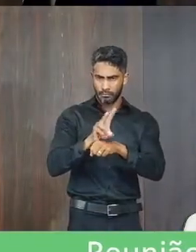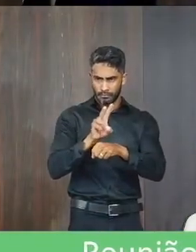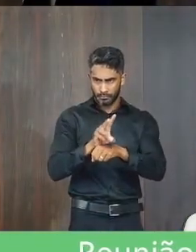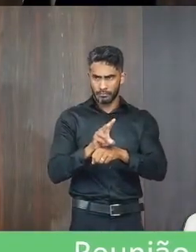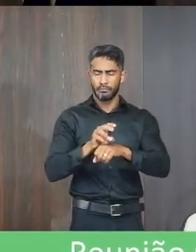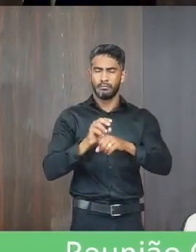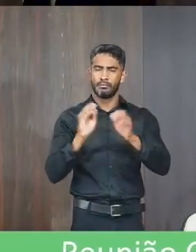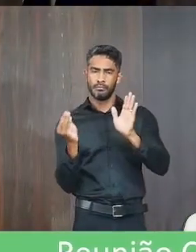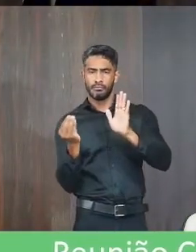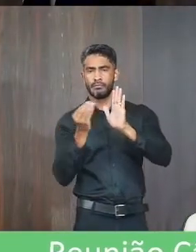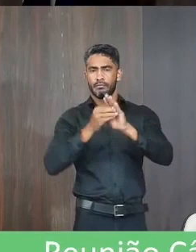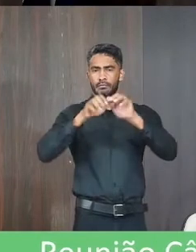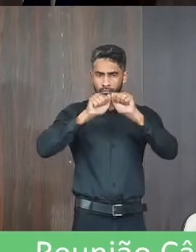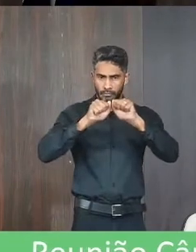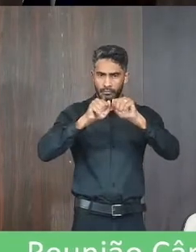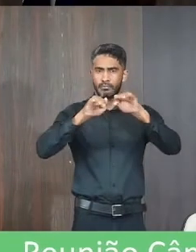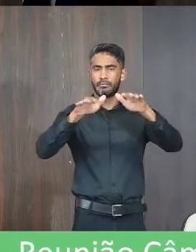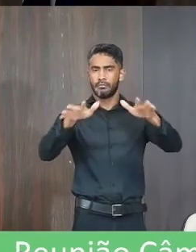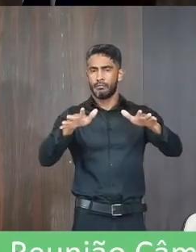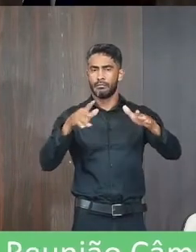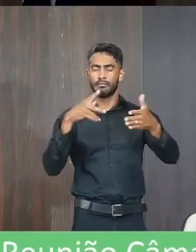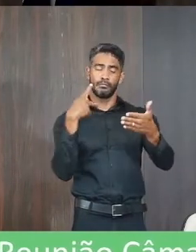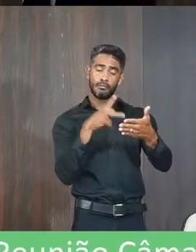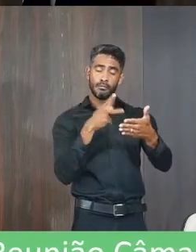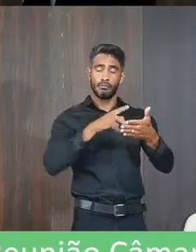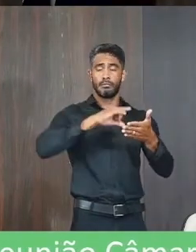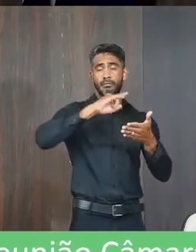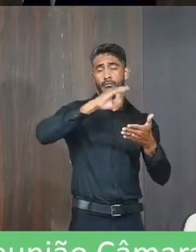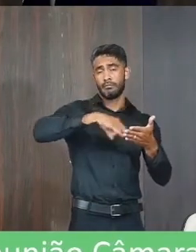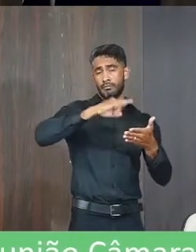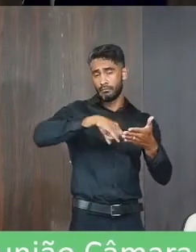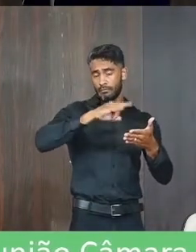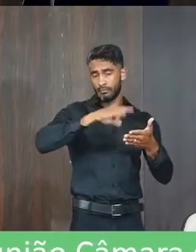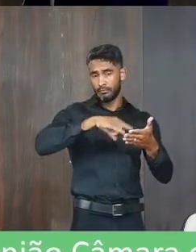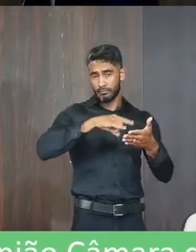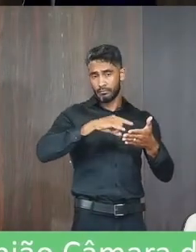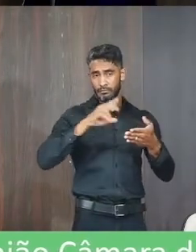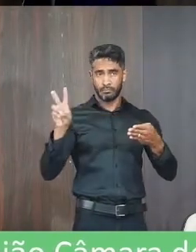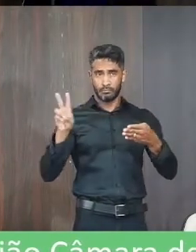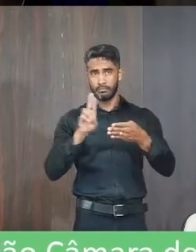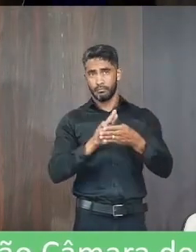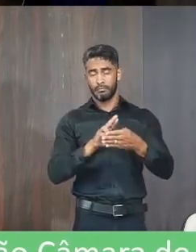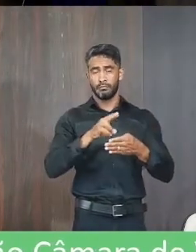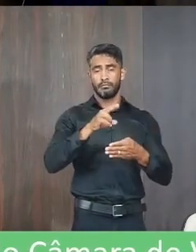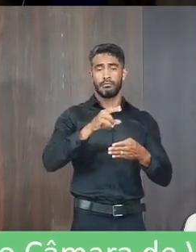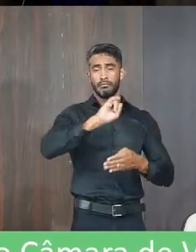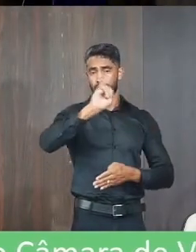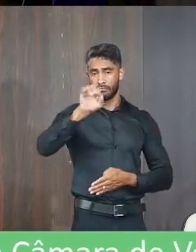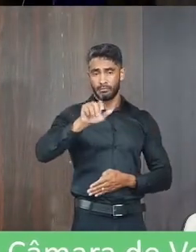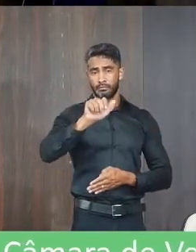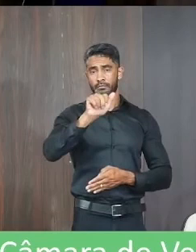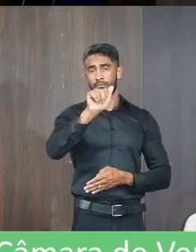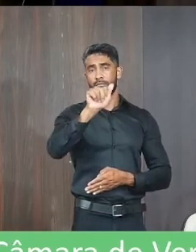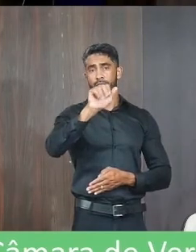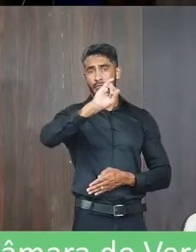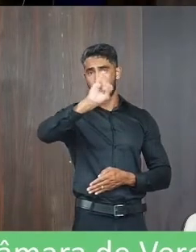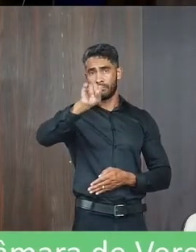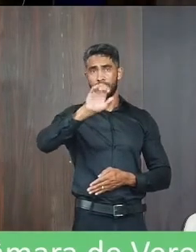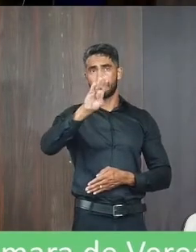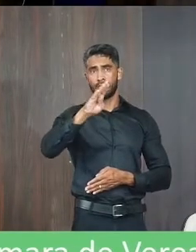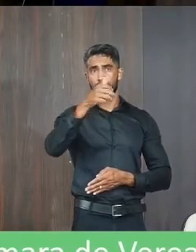Publique-se cópia no átrio desta Curadoria, Janaúba, 16 de novembro de 2022,